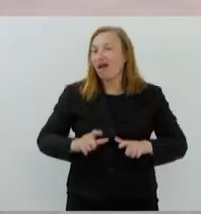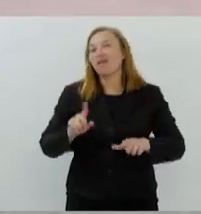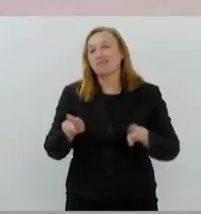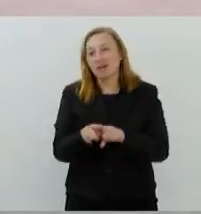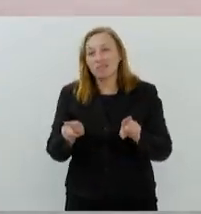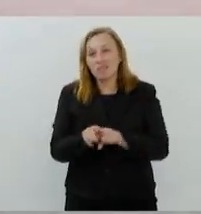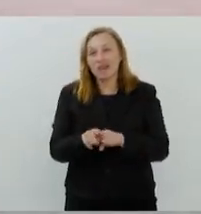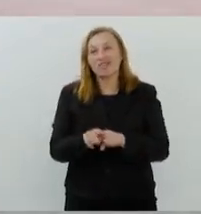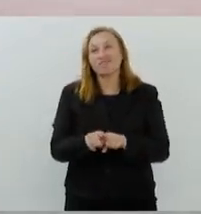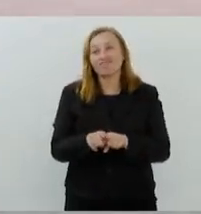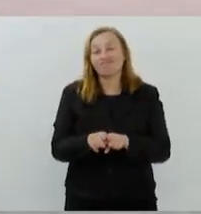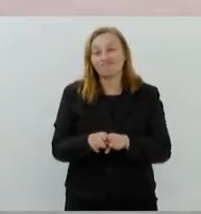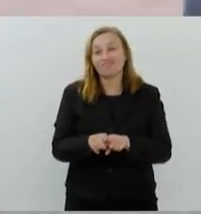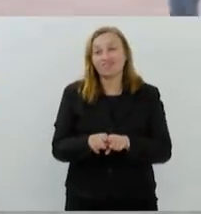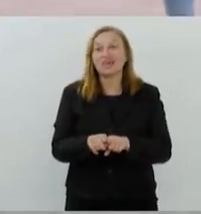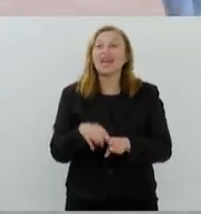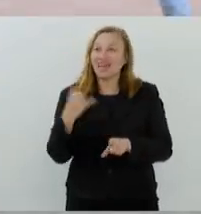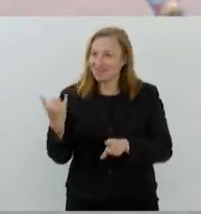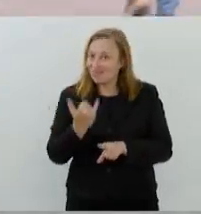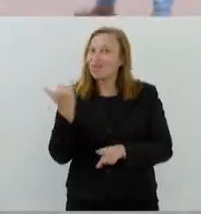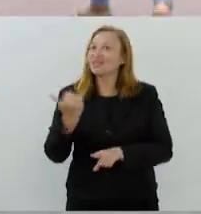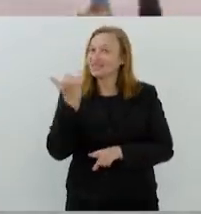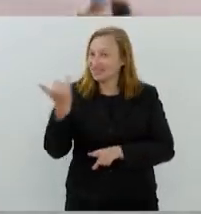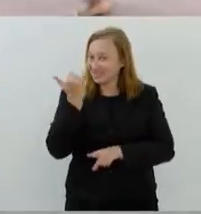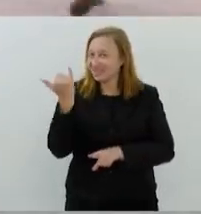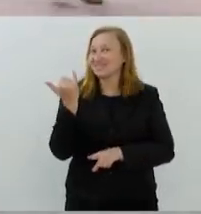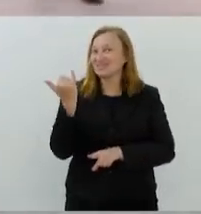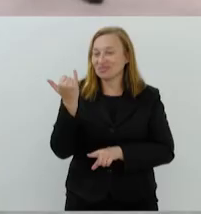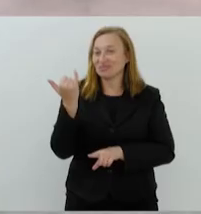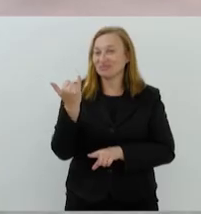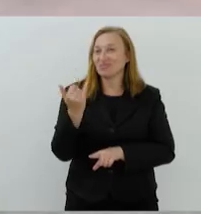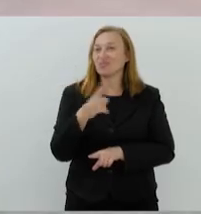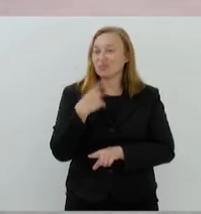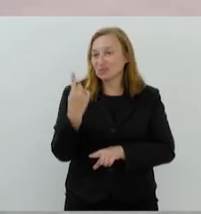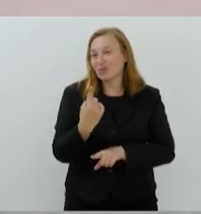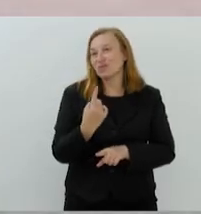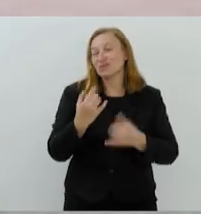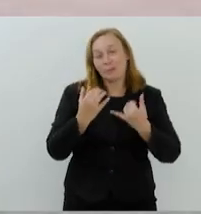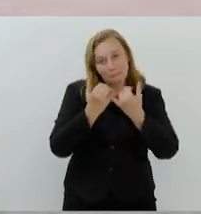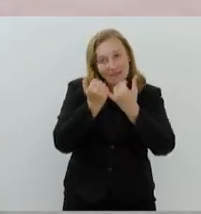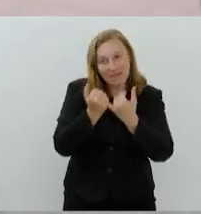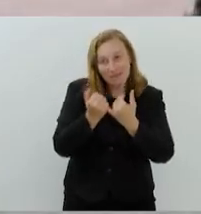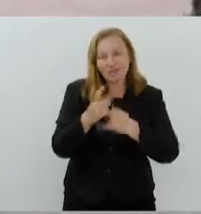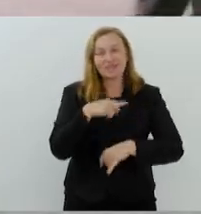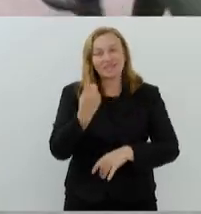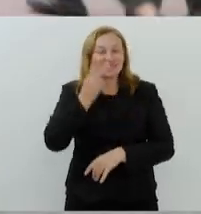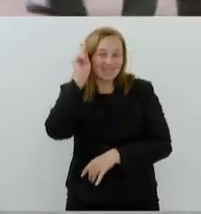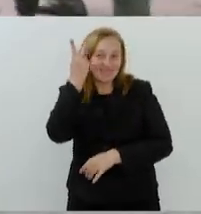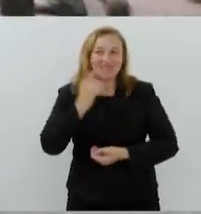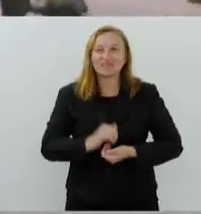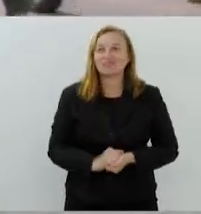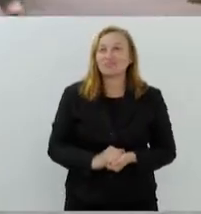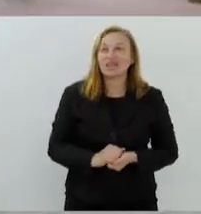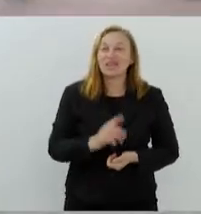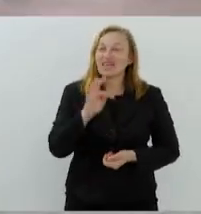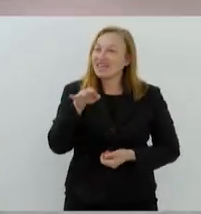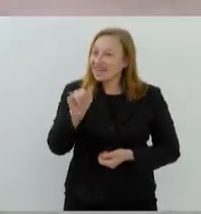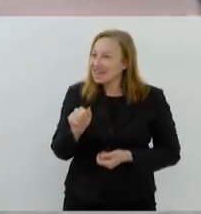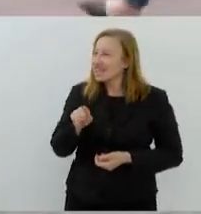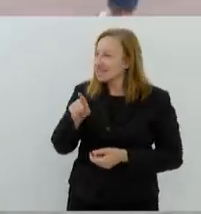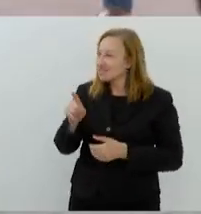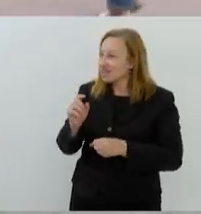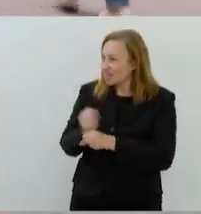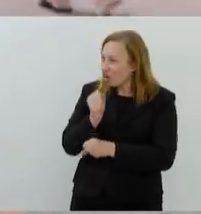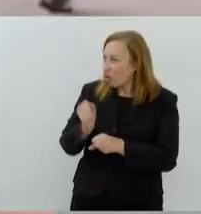é alguma coisa muito importante para o nosso patrimônio e para a nossa história. E, Tânia, esse espaço vai passar por